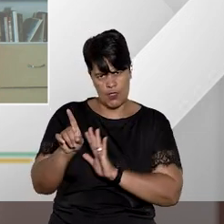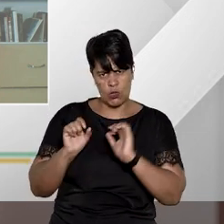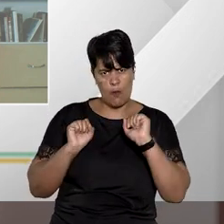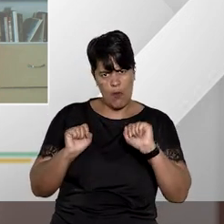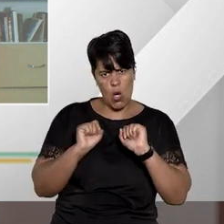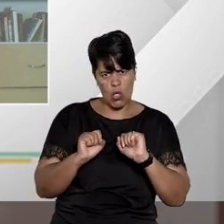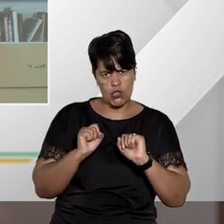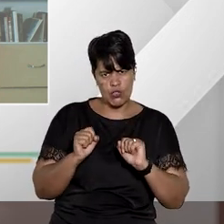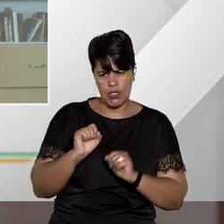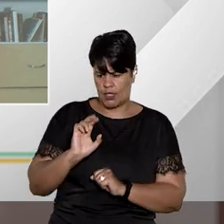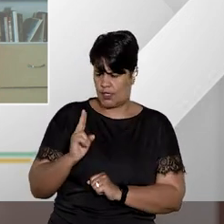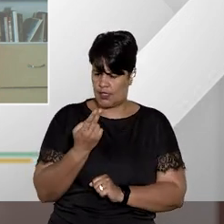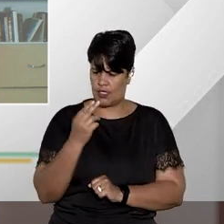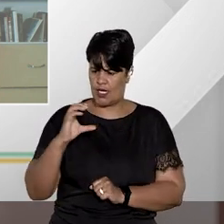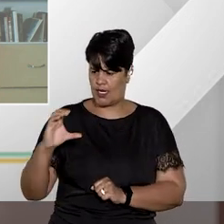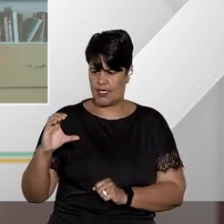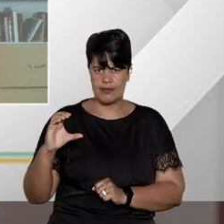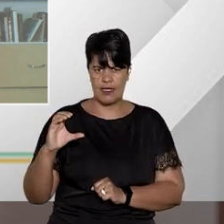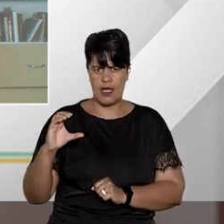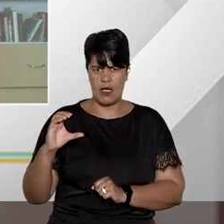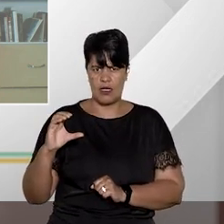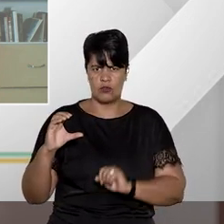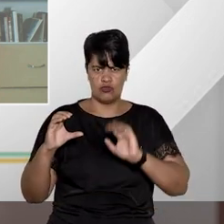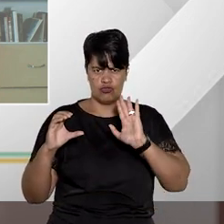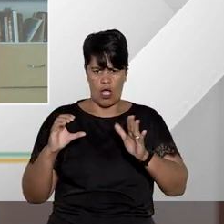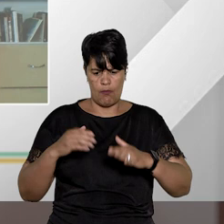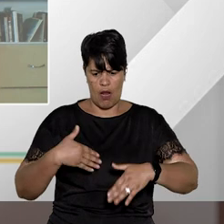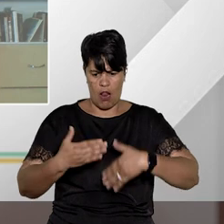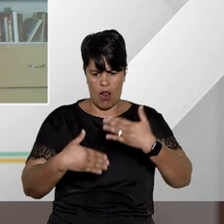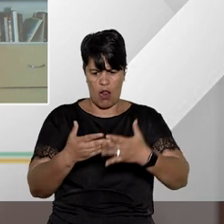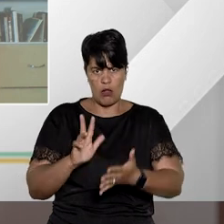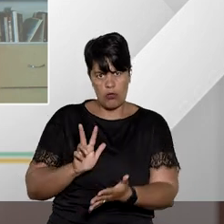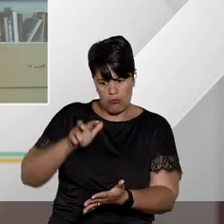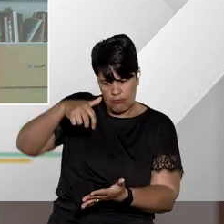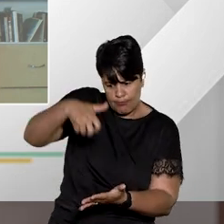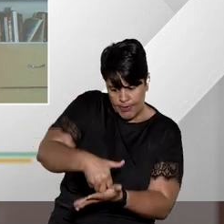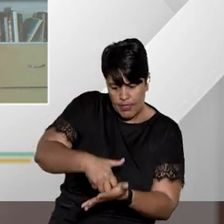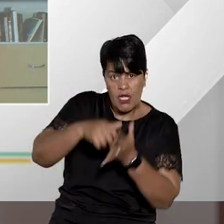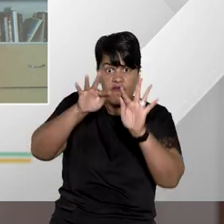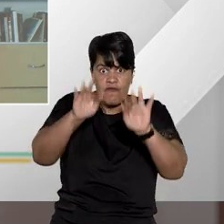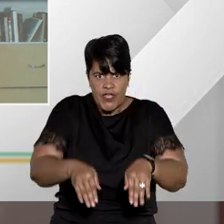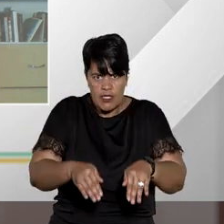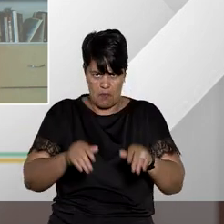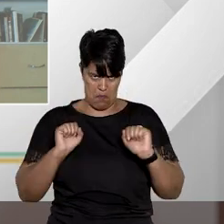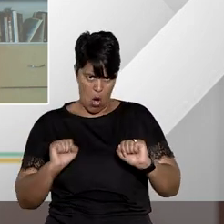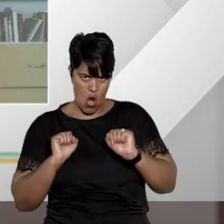habeas corpus, doutor Aragonê, depois de transitado em julgado a sentença penal condenatória?